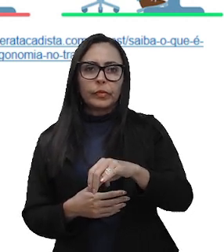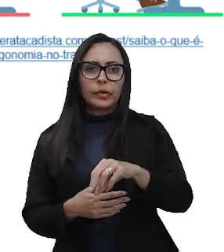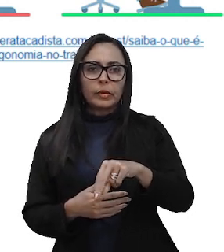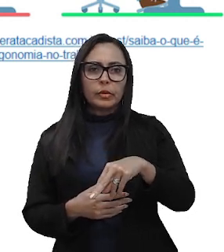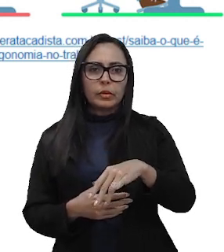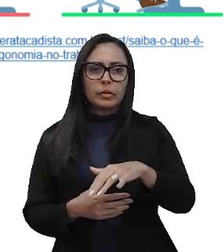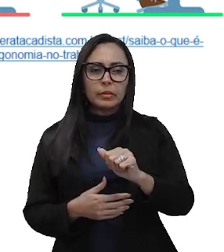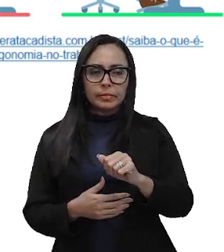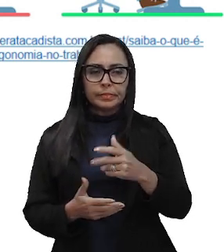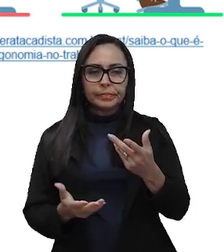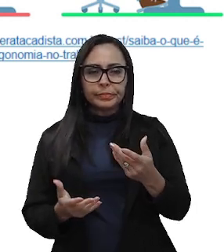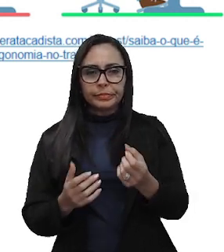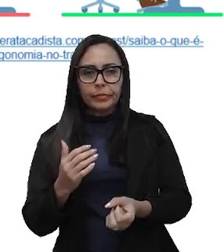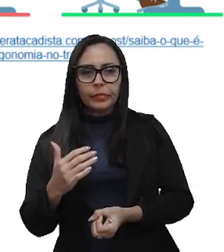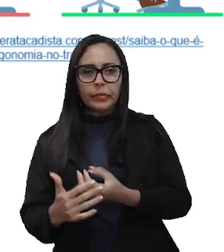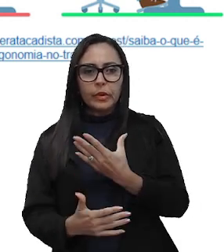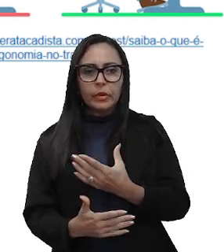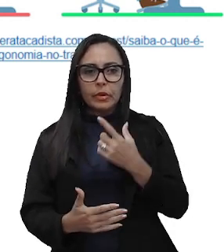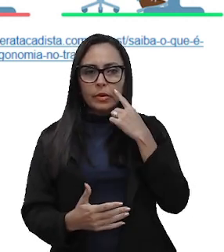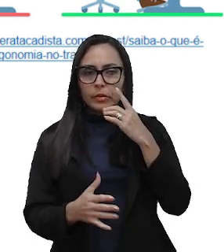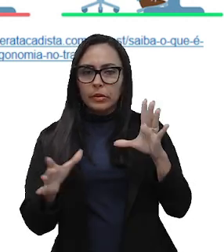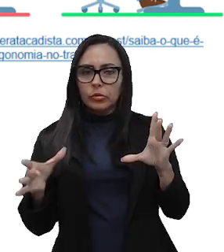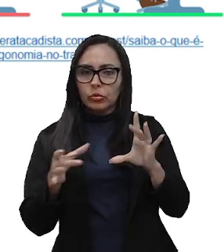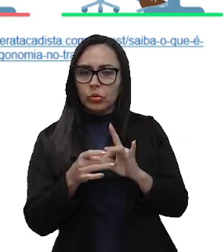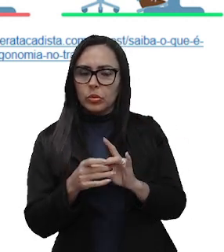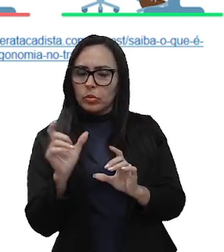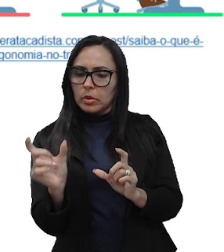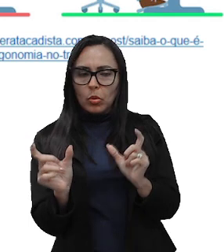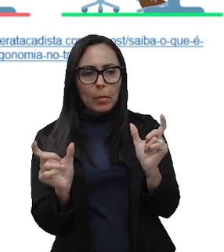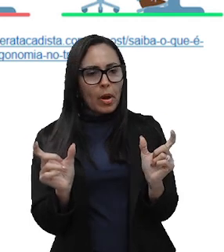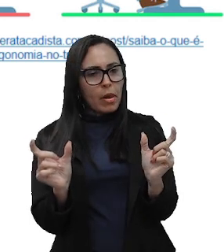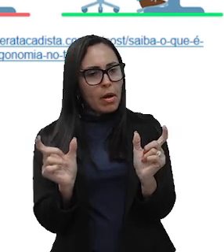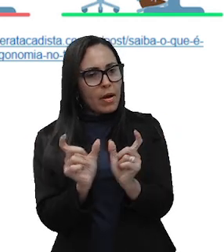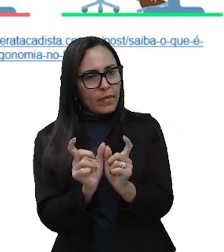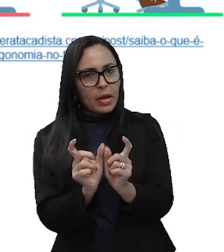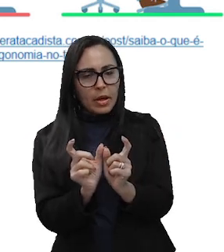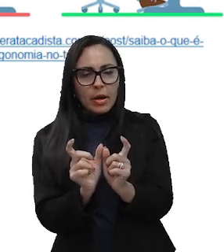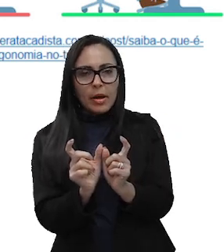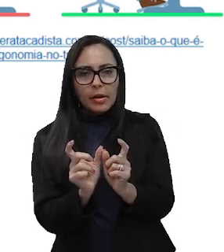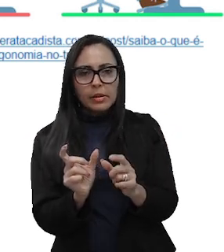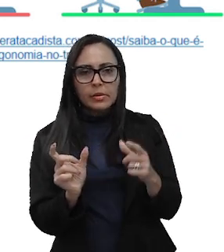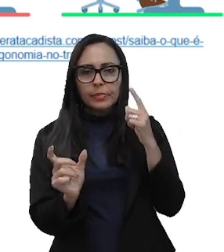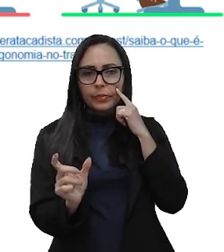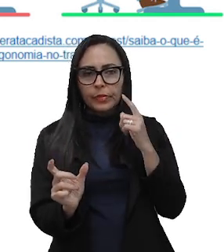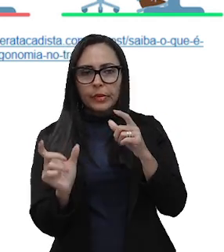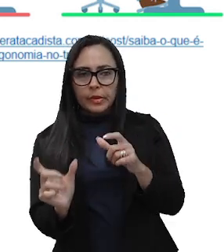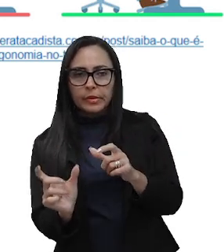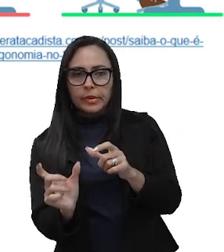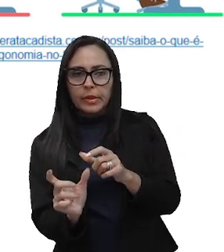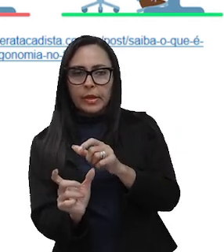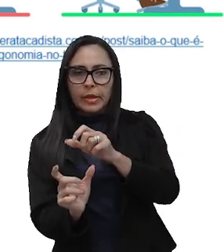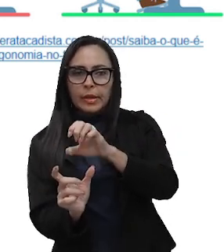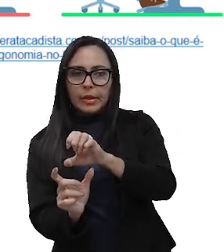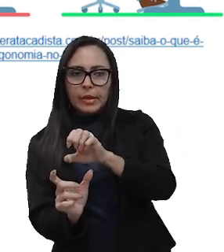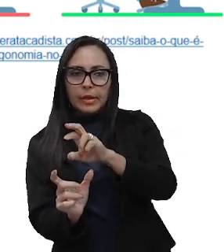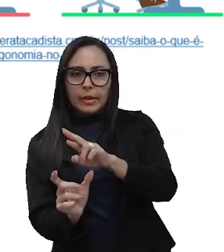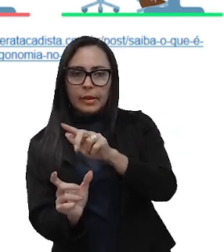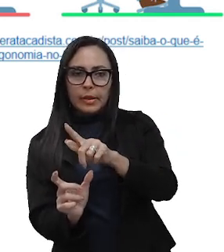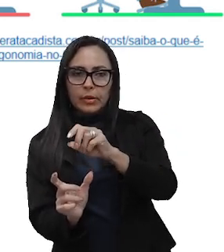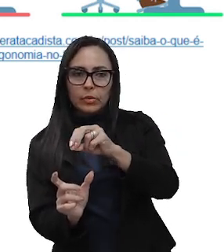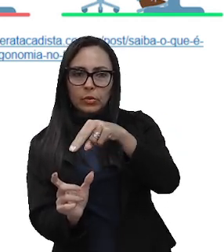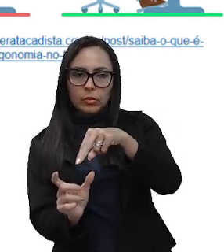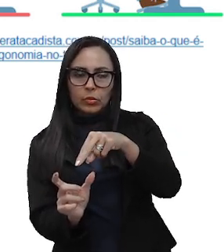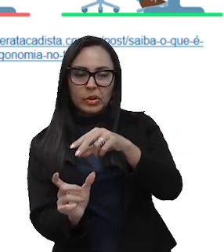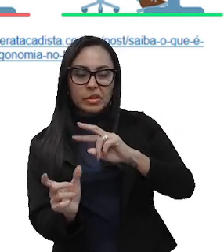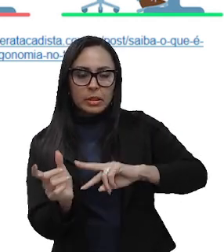palavra Ergonomia vem da junção de duas palavras do grego. Ergon, que está relacionada com trabalho,